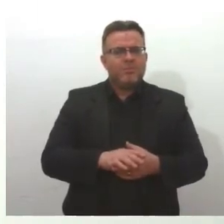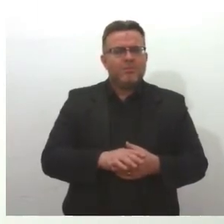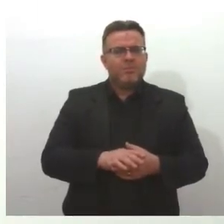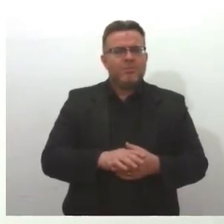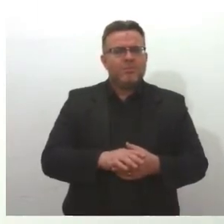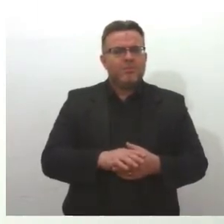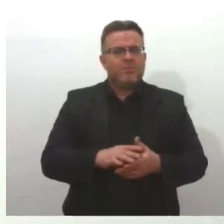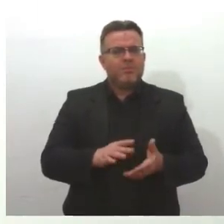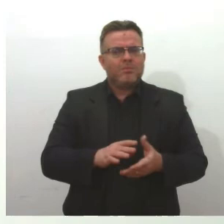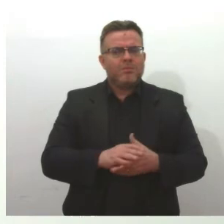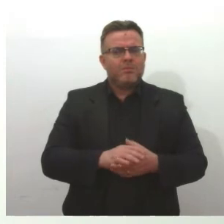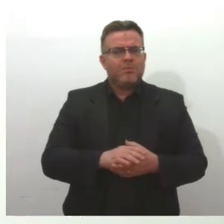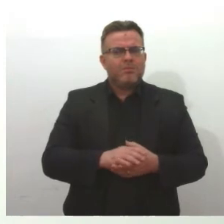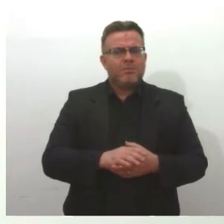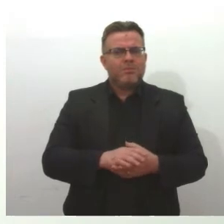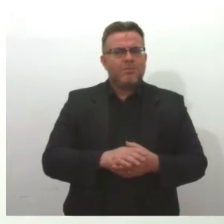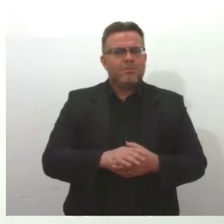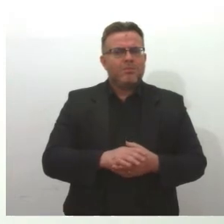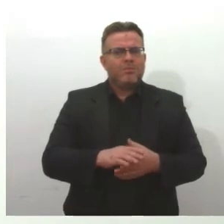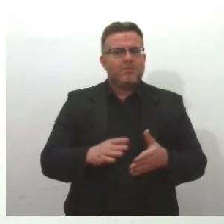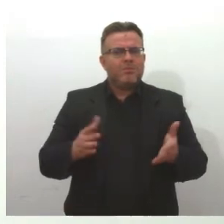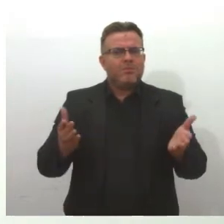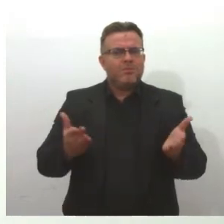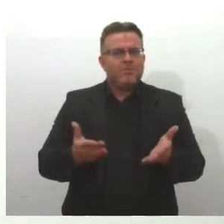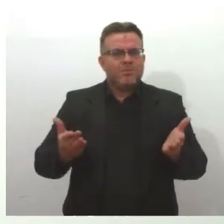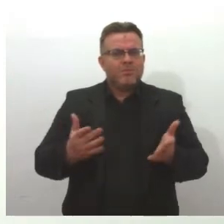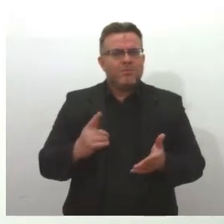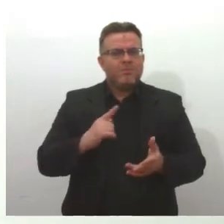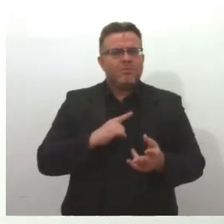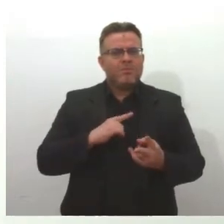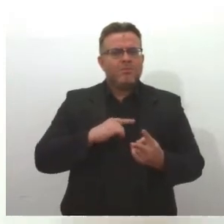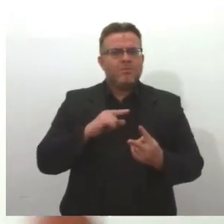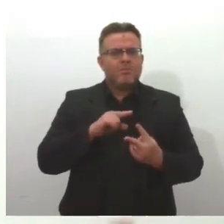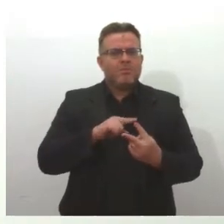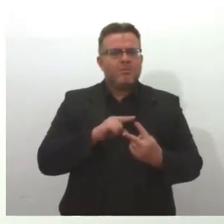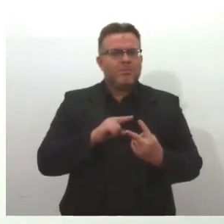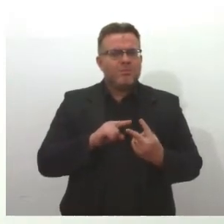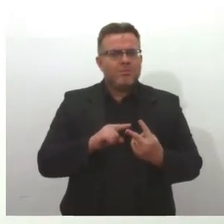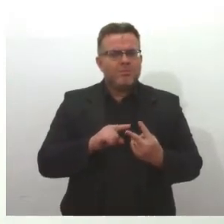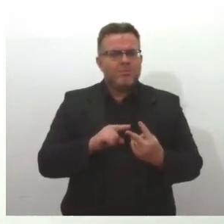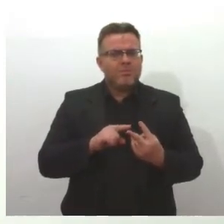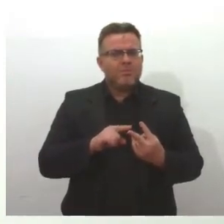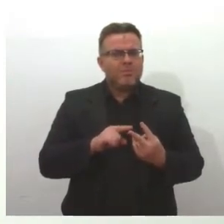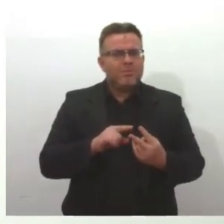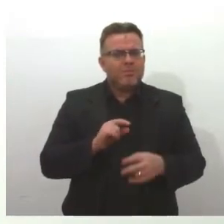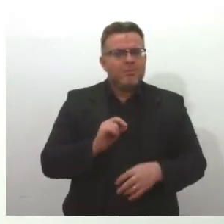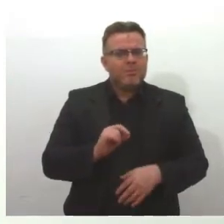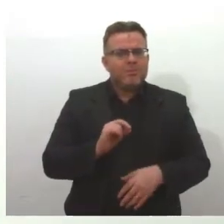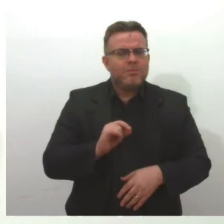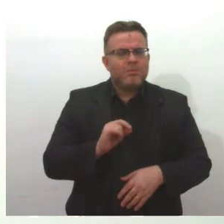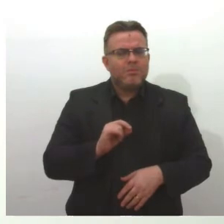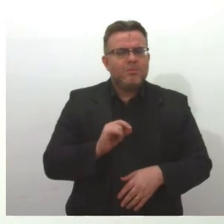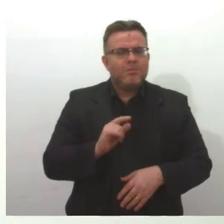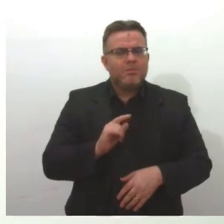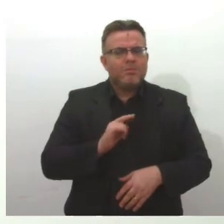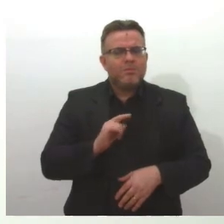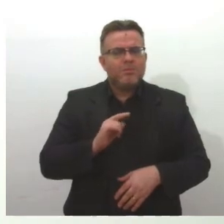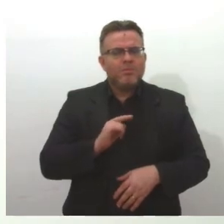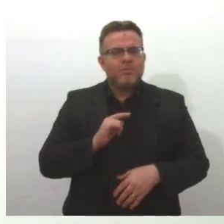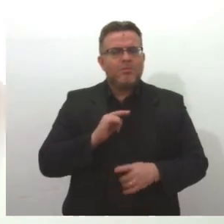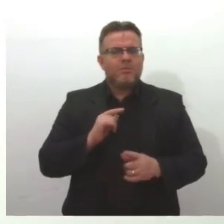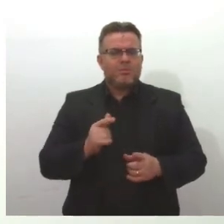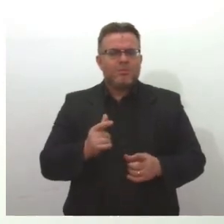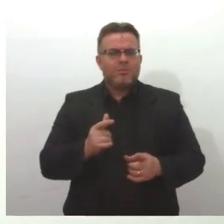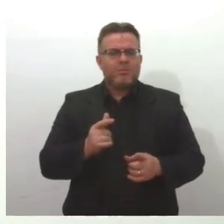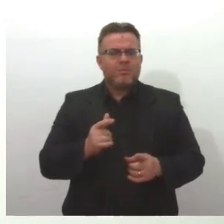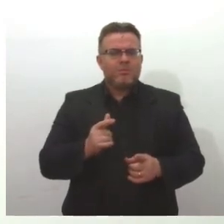reprimida muito grande. Hoje, nós temos duas formas do cidadão que reside em Aracaju, que é onde concentra a maior reclamação, vamos